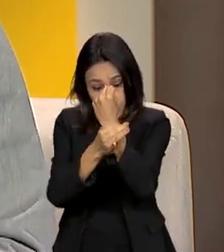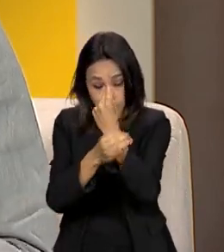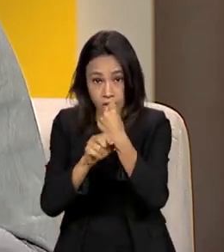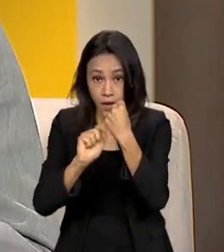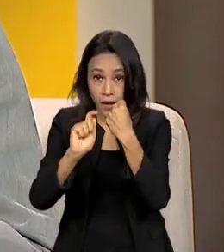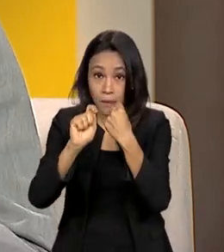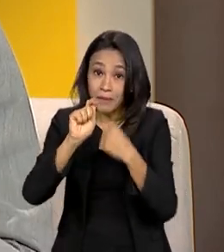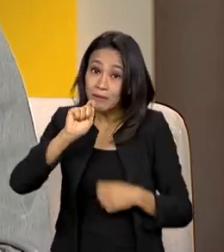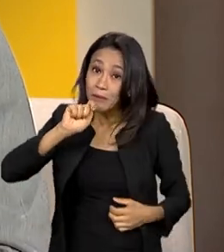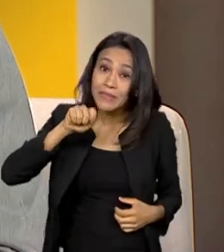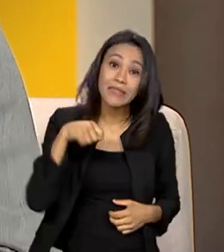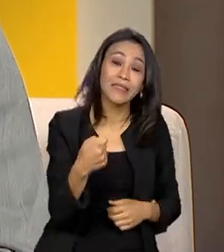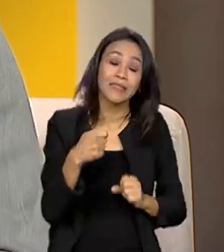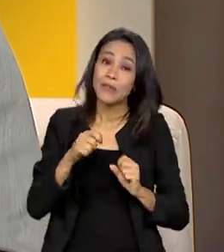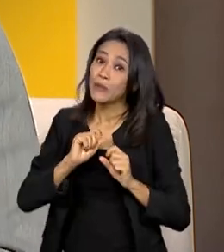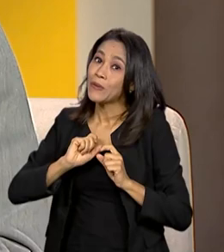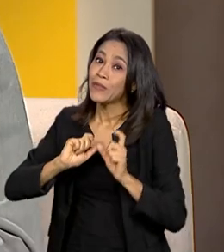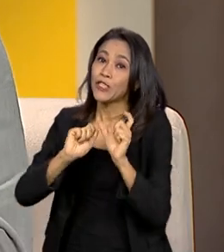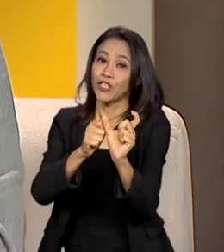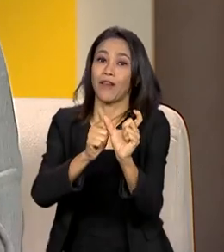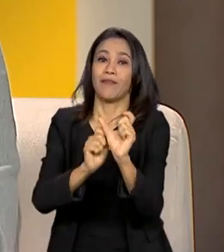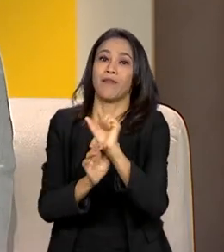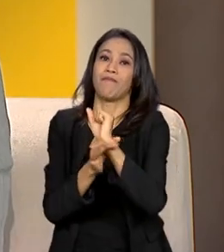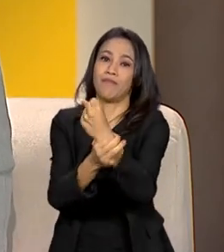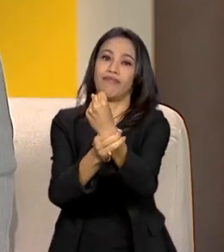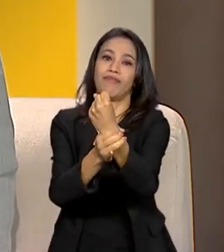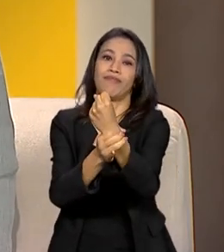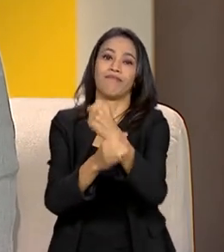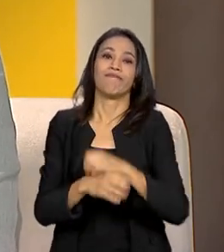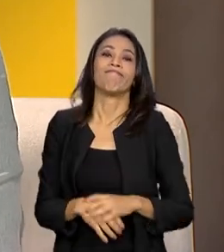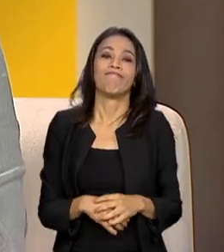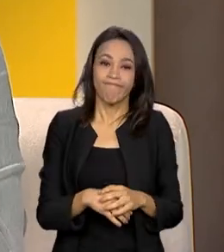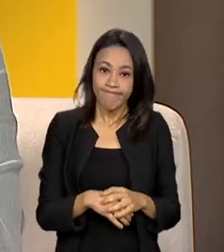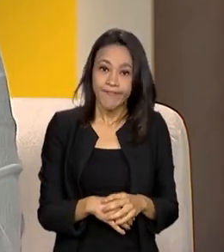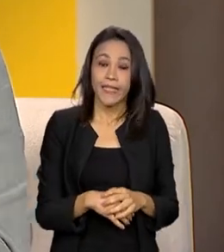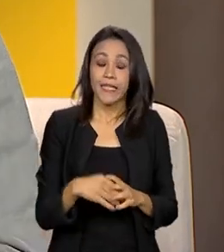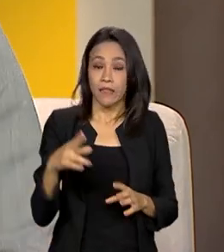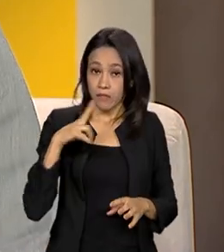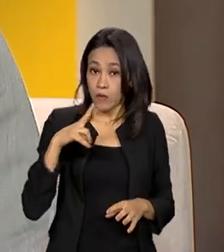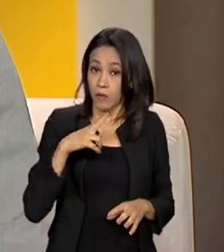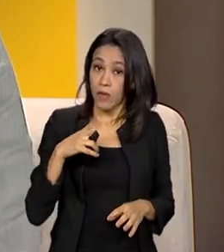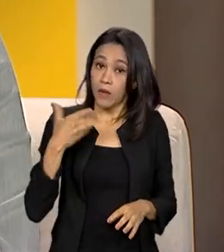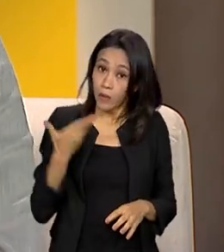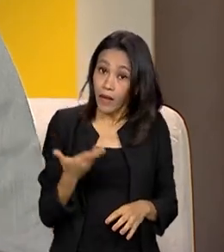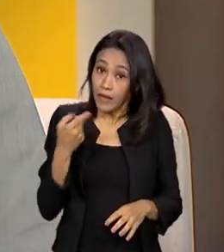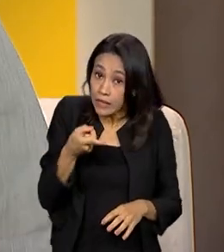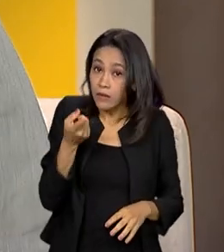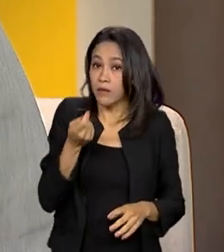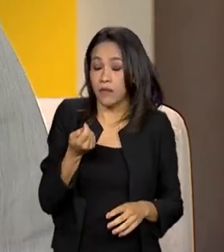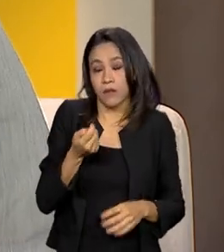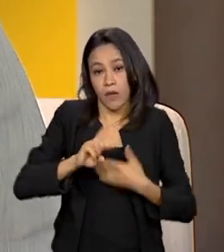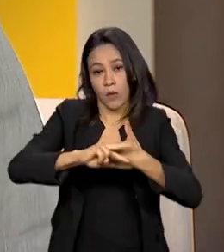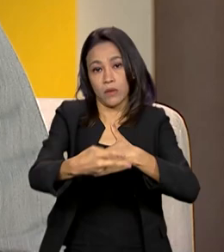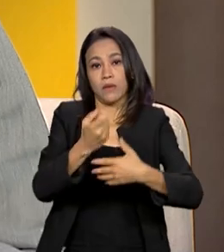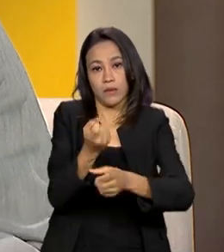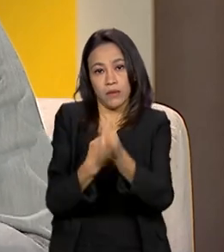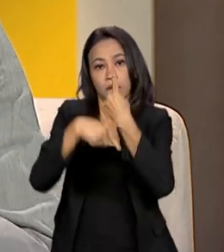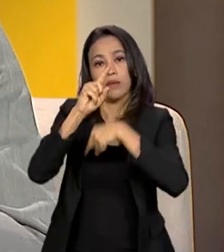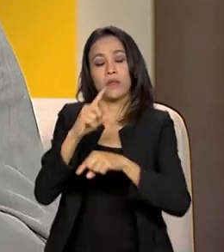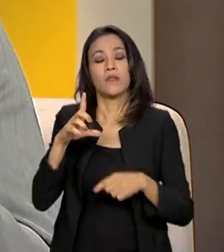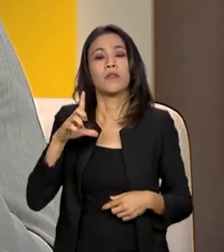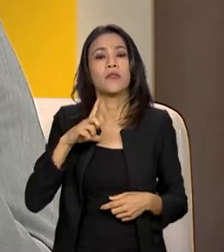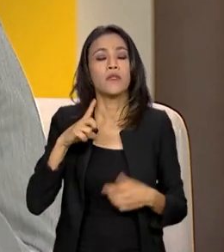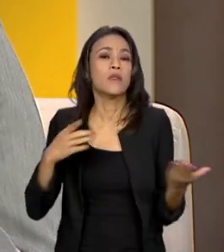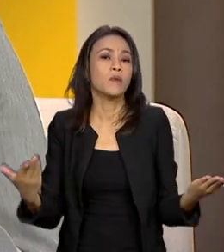e a proteção de dados e gestão da privacidade é fator crítico de sucesso. Então, nós temos hoje a